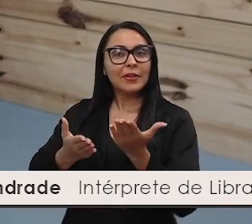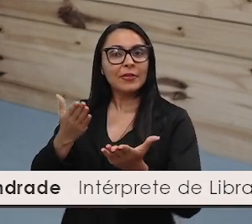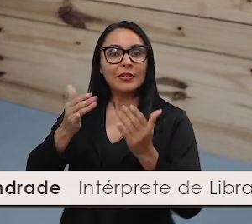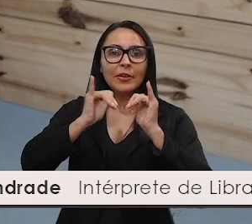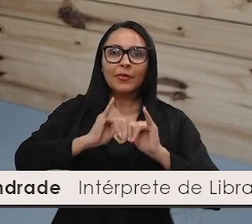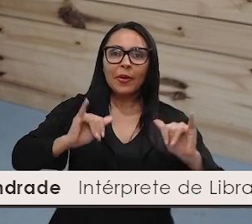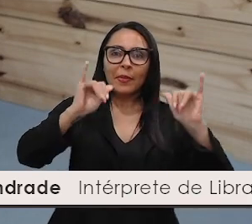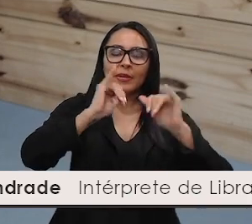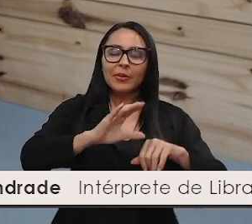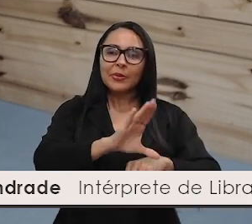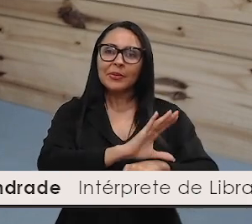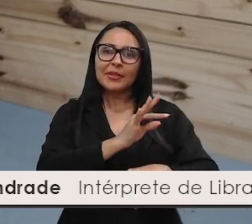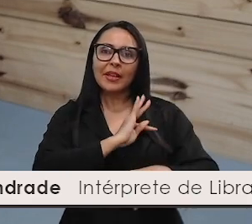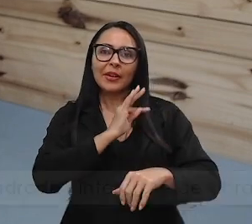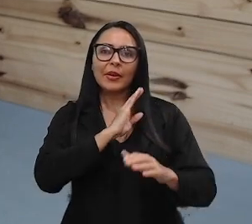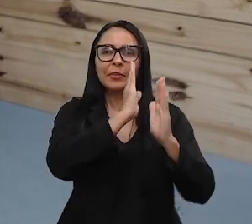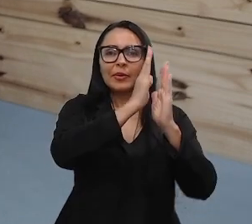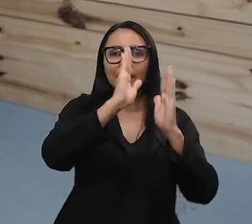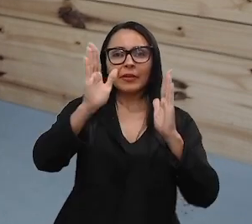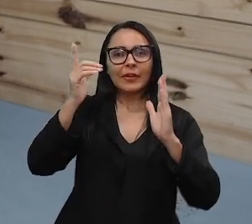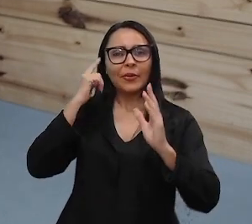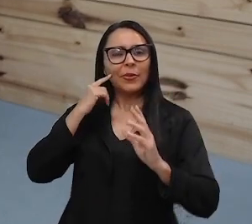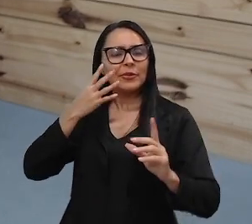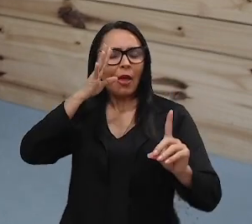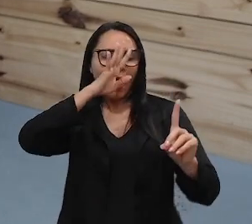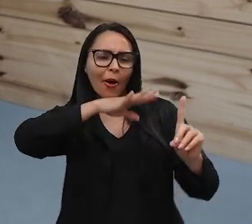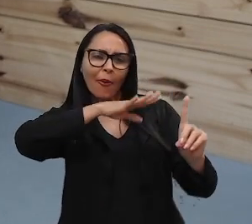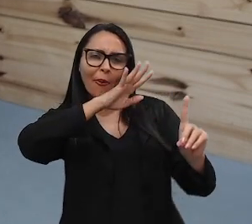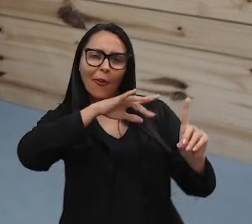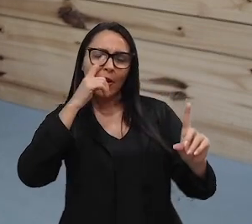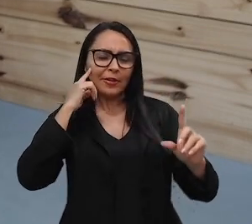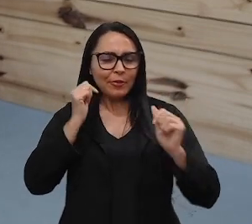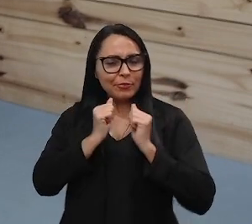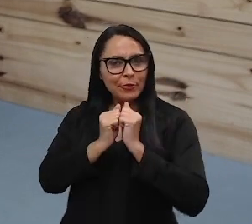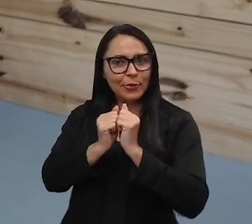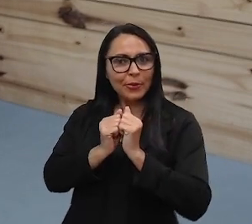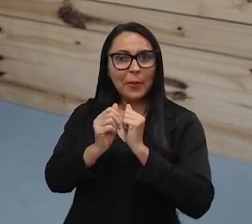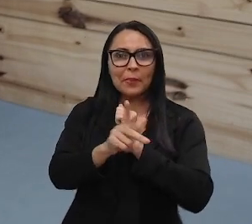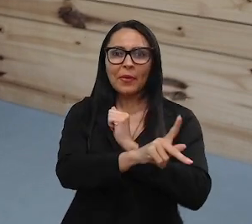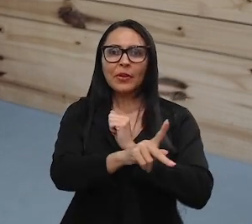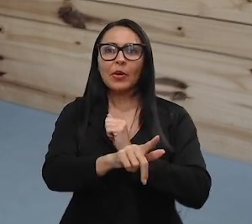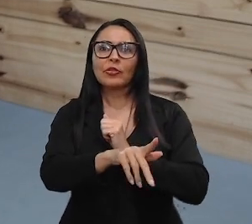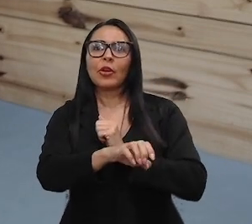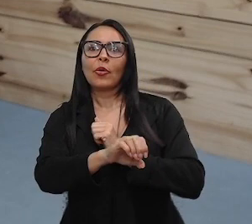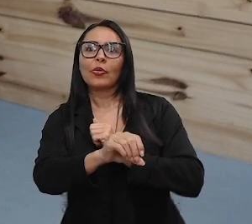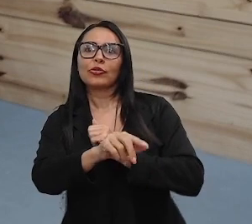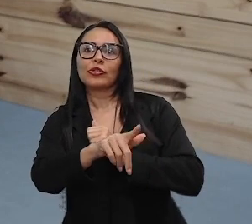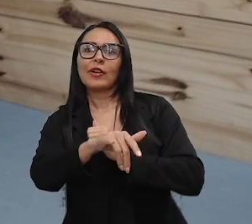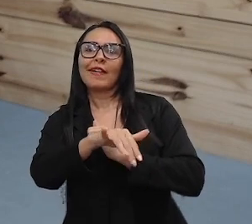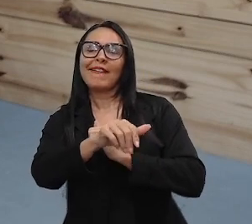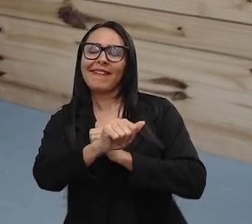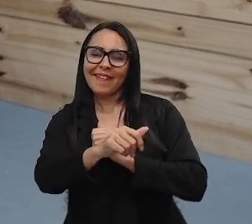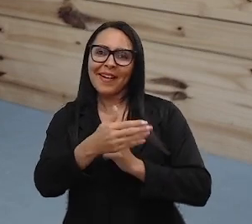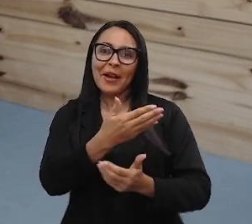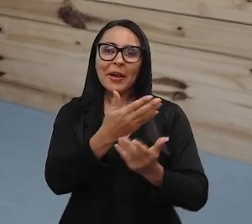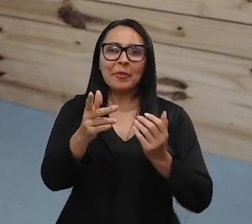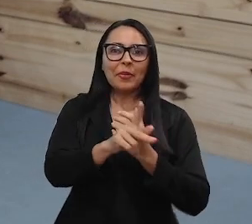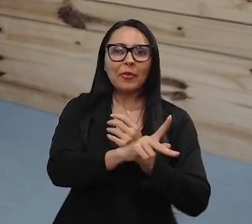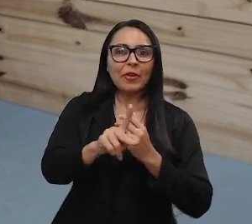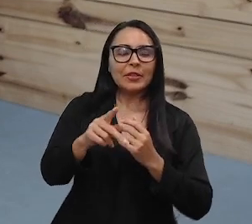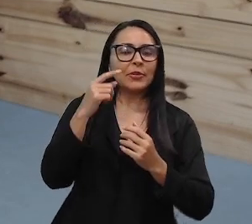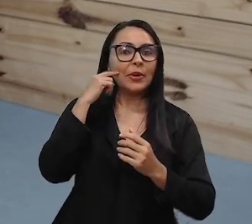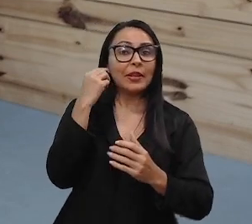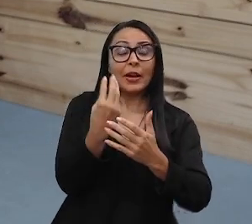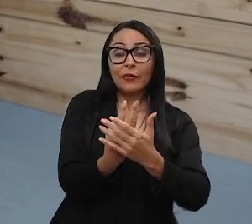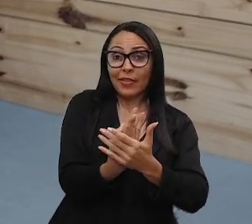curso técnico em biblioteconomia. E hoje a gente tem a honra de ter conosco a professora Georgia Ramini, que é professora da Universidade